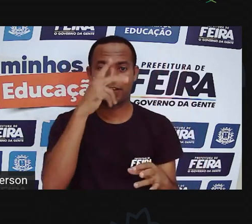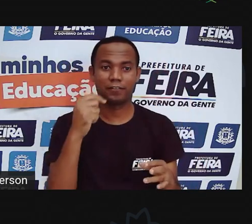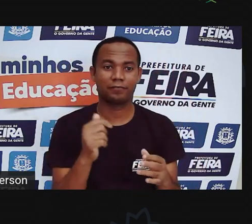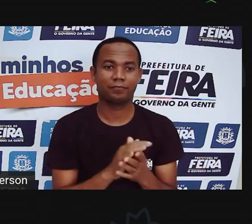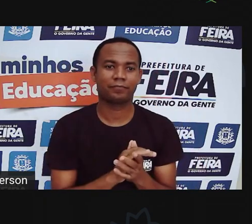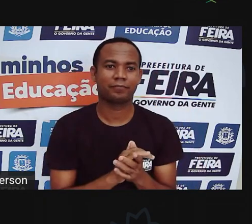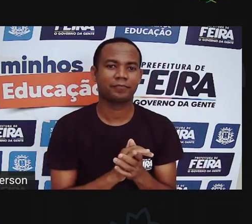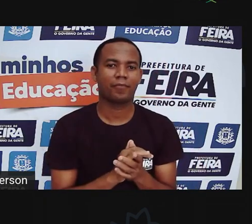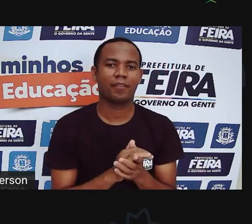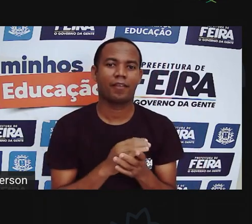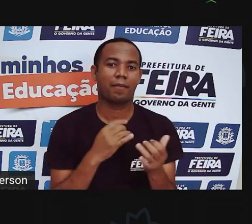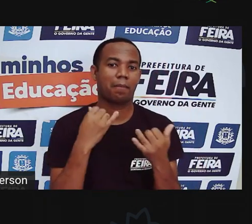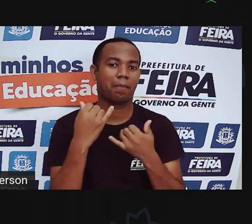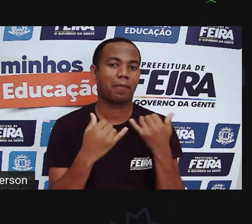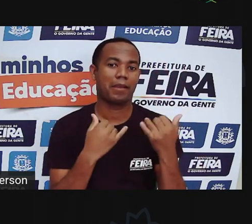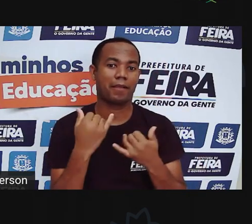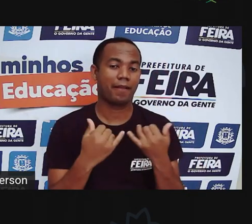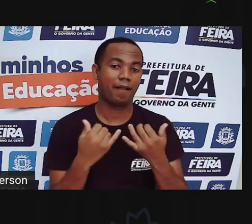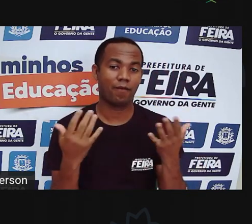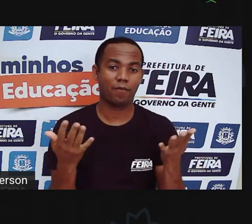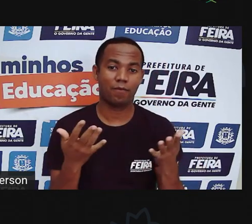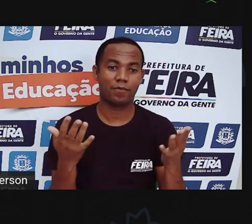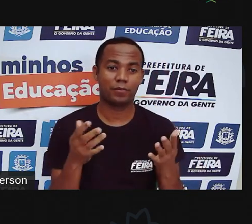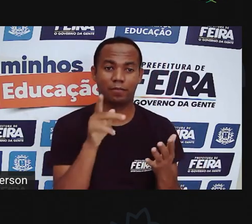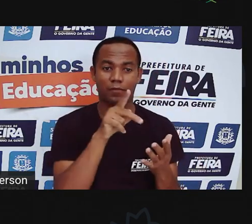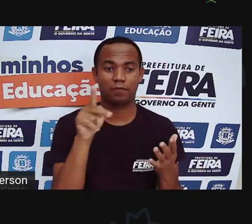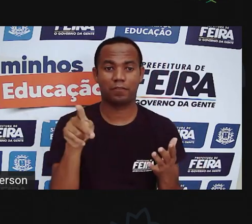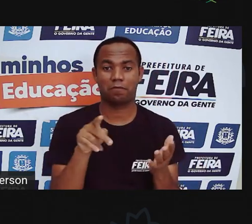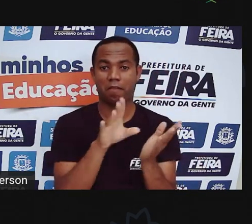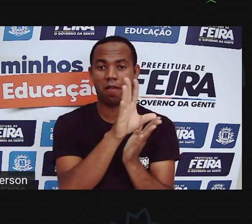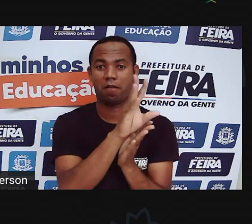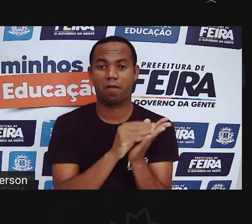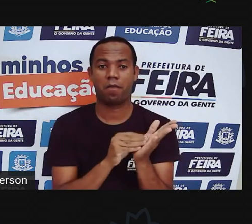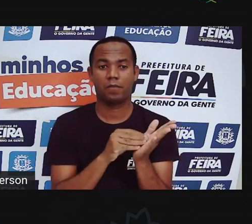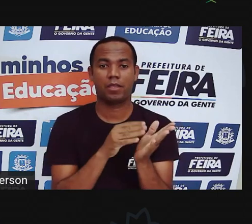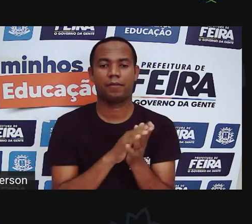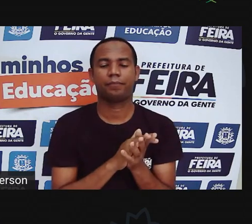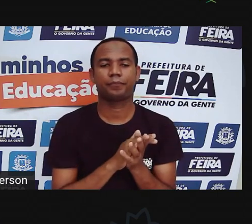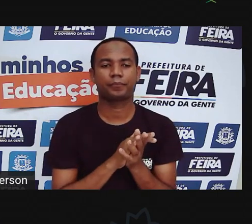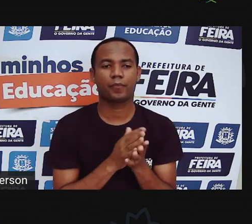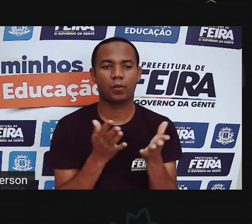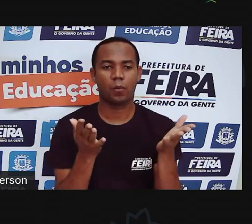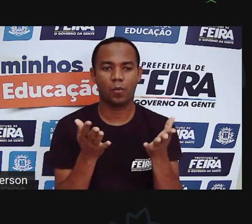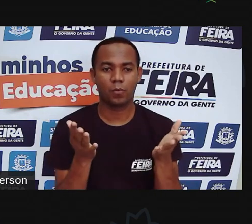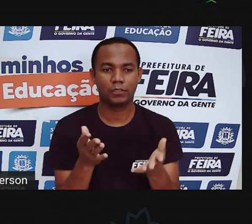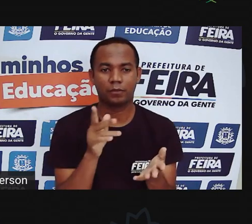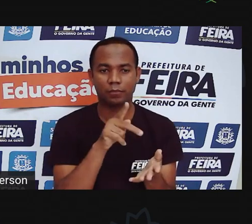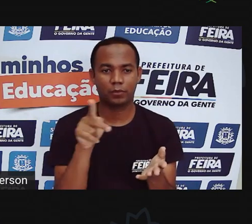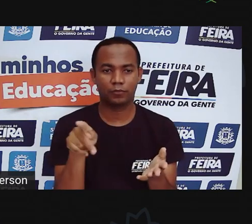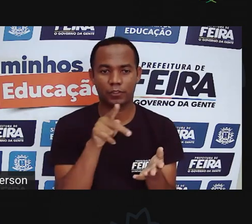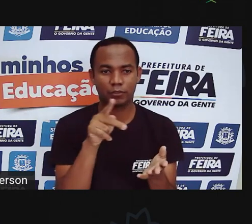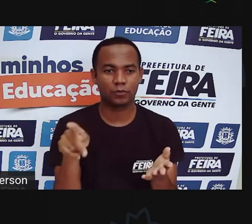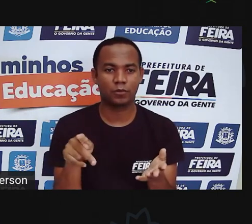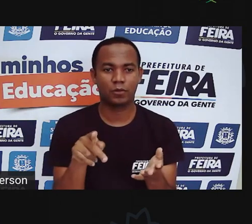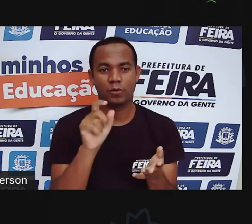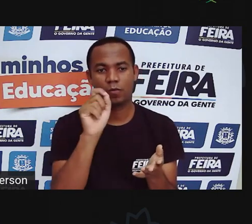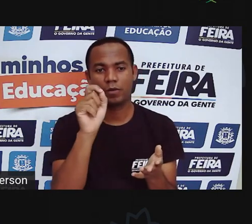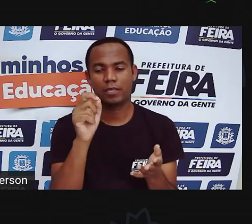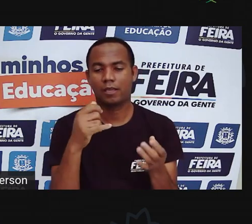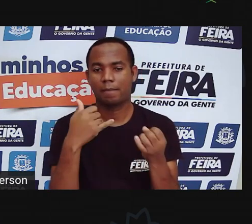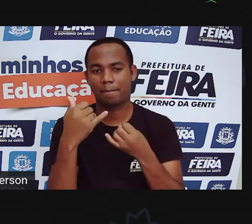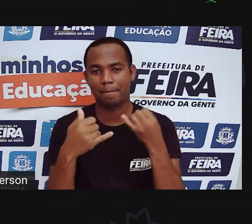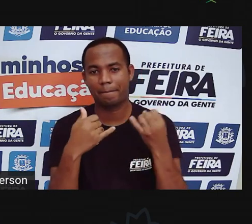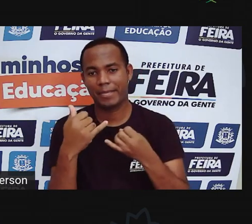Emília, Emília, Emília! Hoje a aula não é com Pró-Maria, hoje a aula é com Boneca